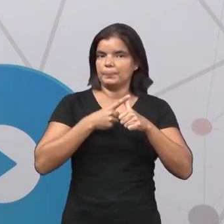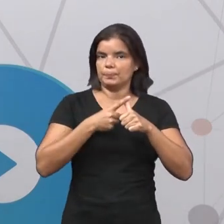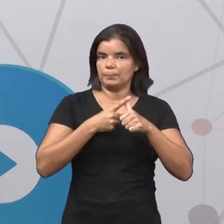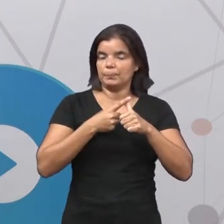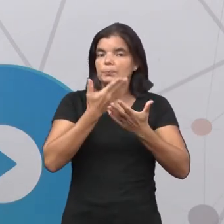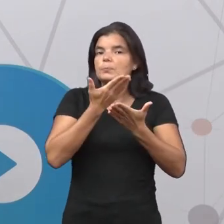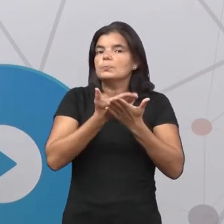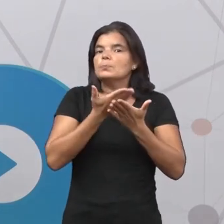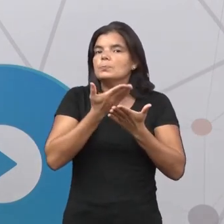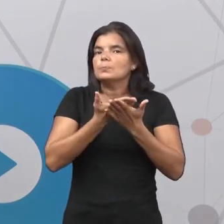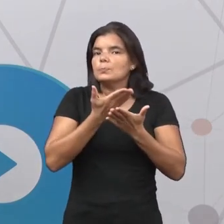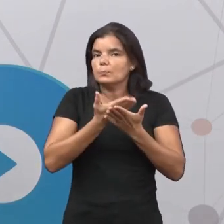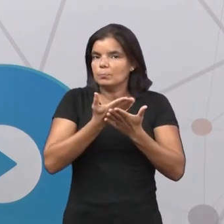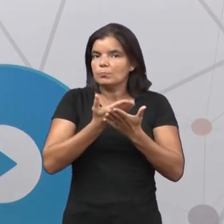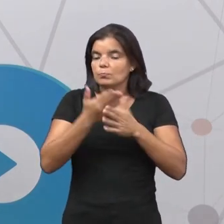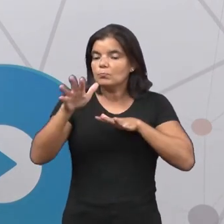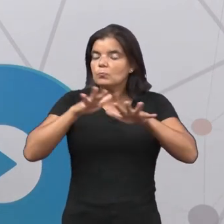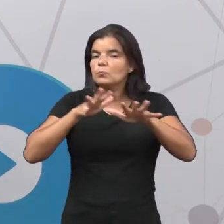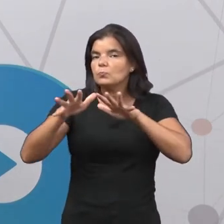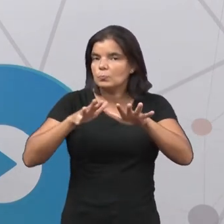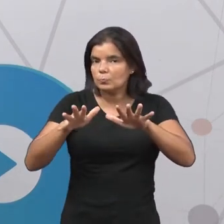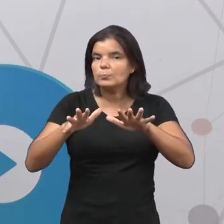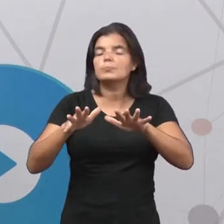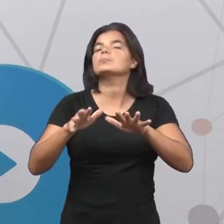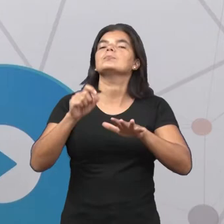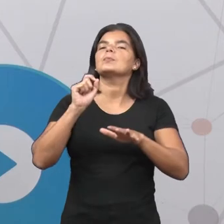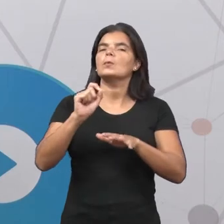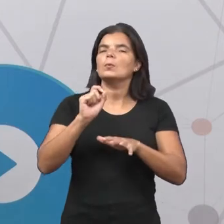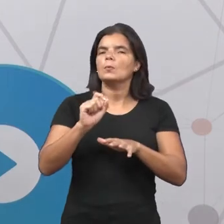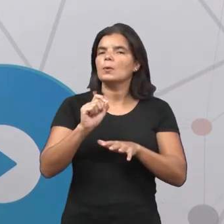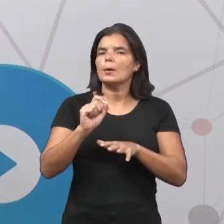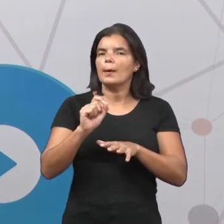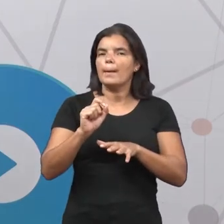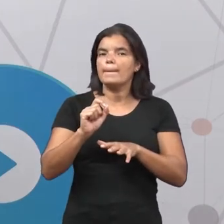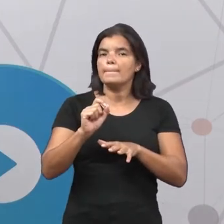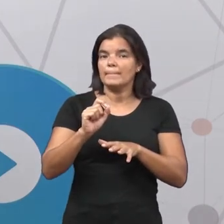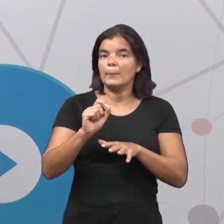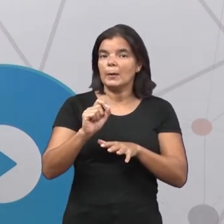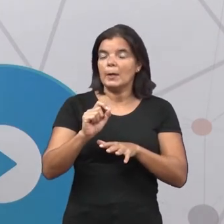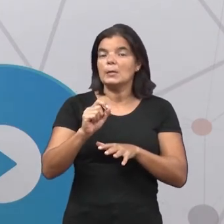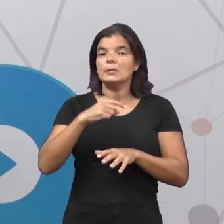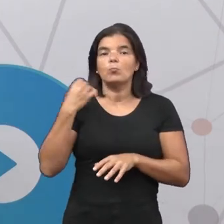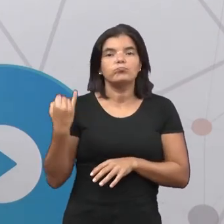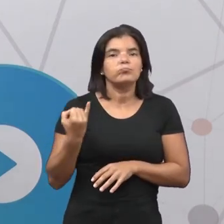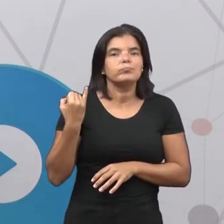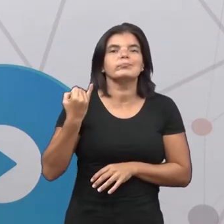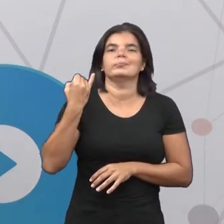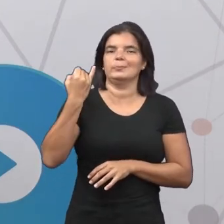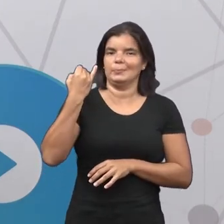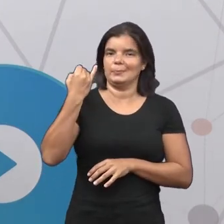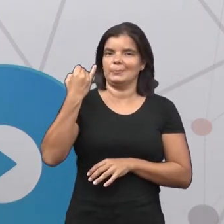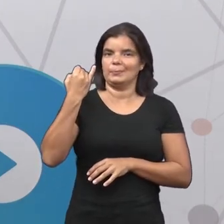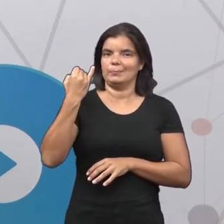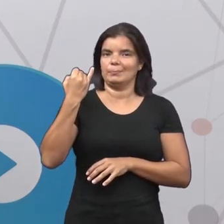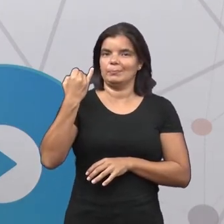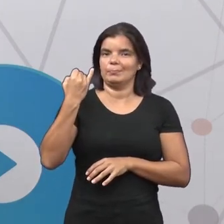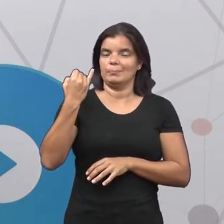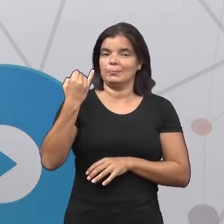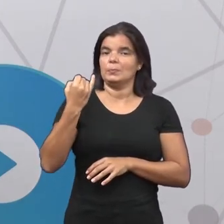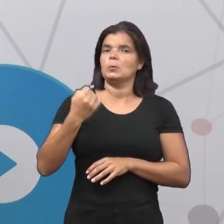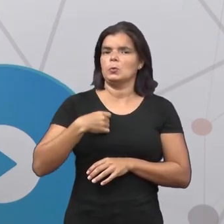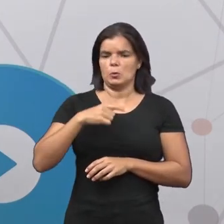os estudantes no movimento estudantil, eles são protagonistas. Postura